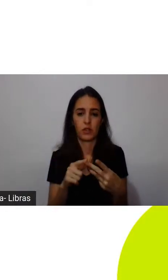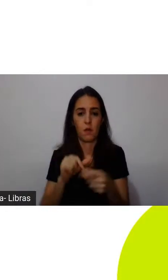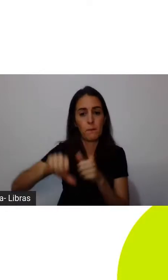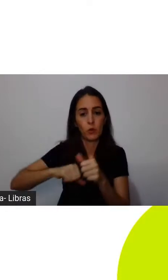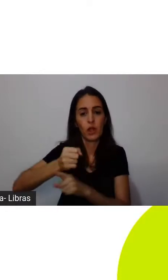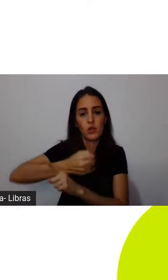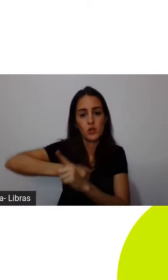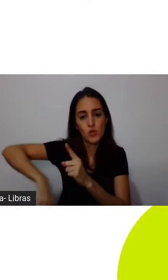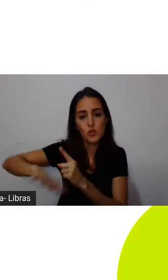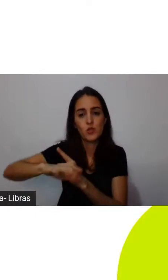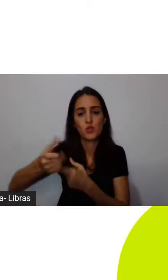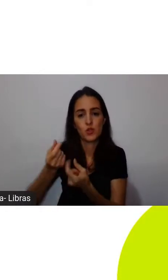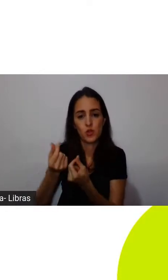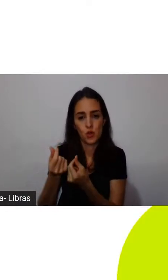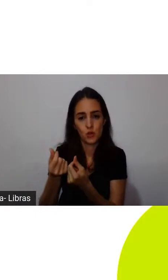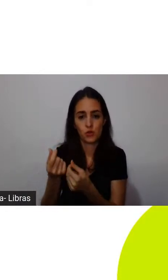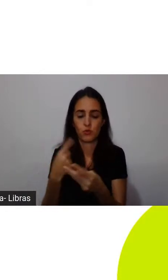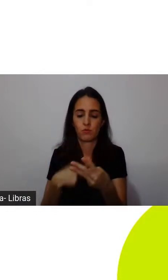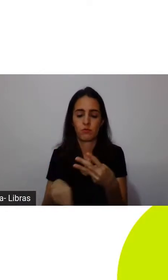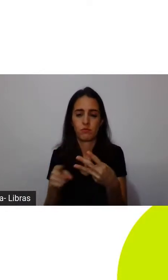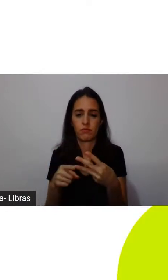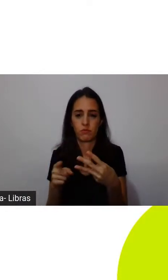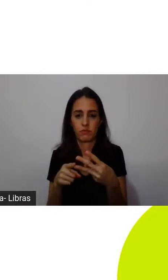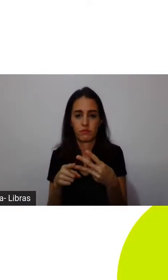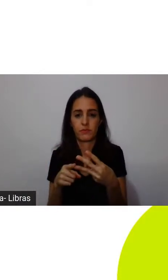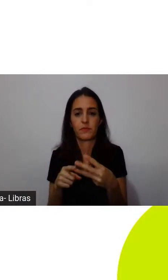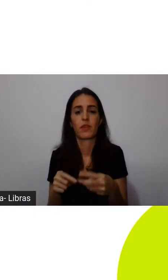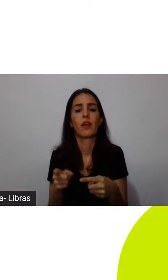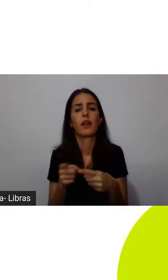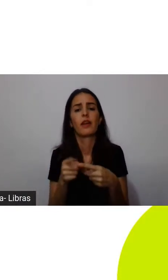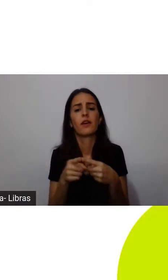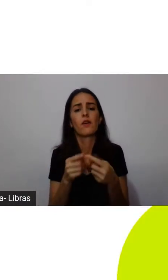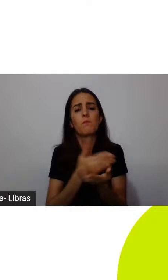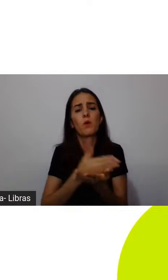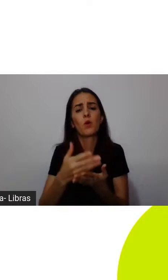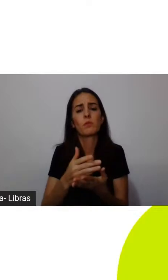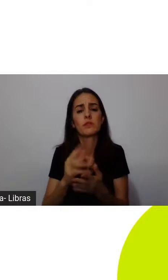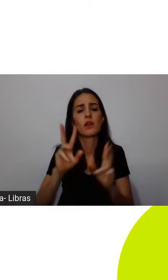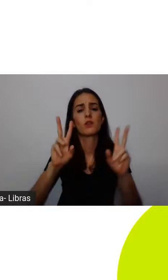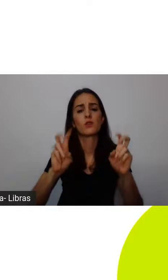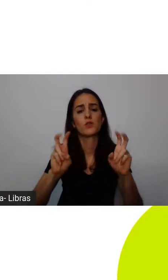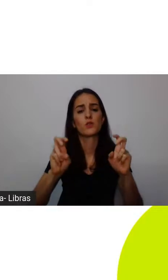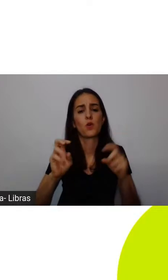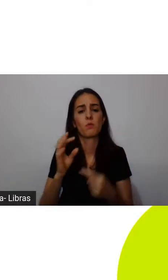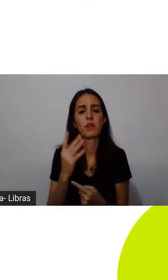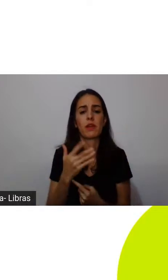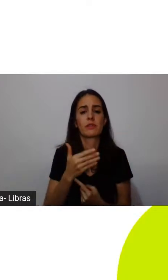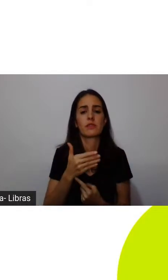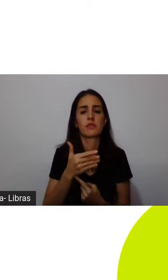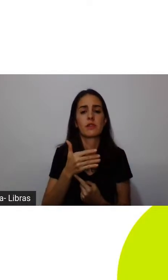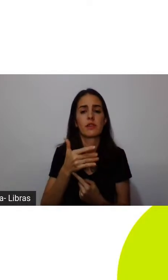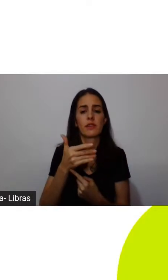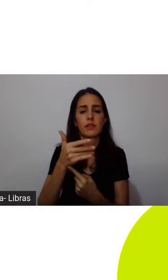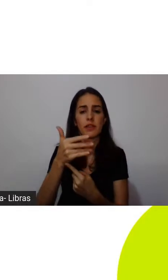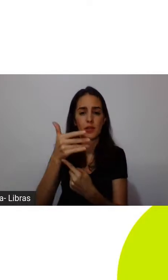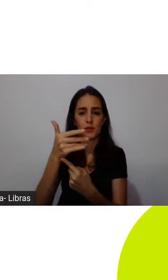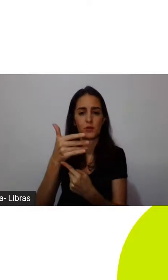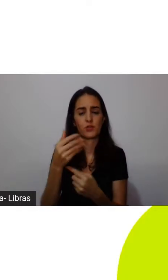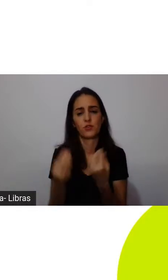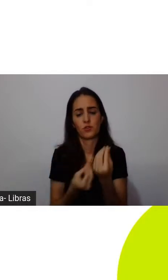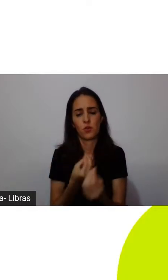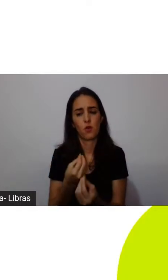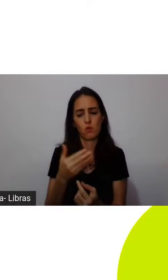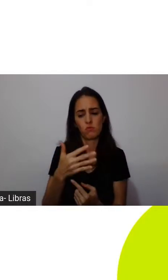começar pela resposta tecnológica. Quais são as tecnologias que hoje têm ajudado a melhorar a questão do